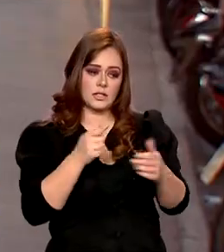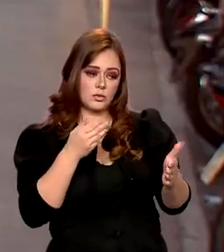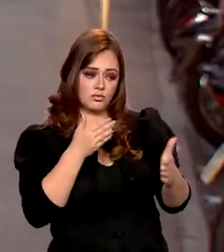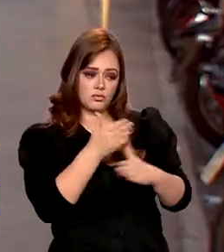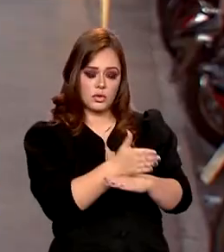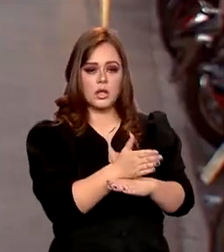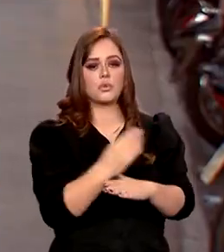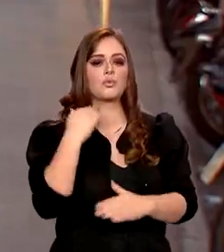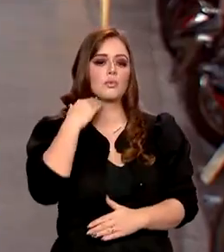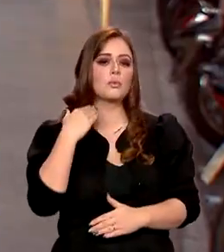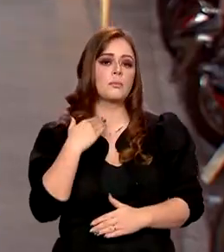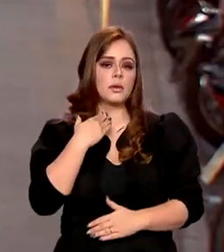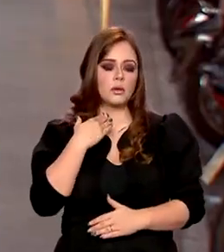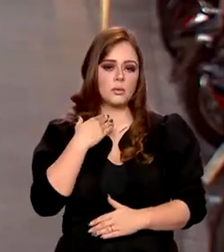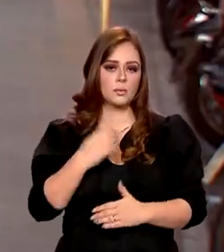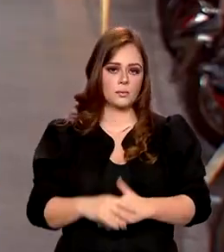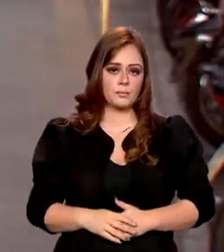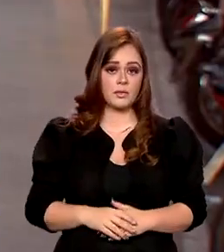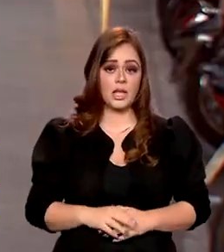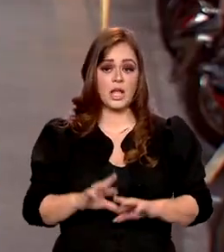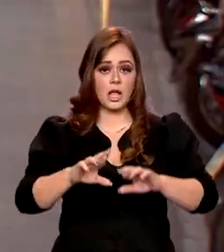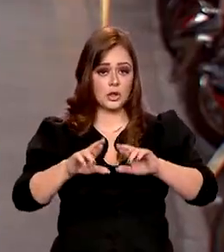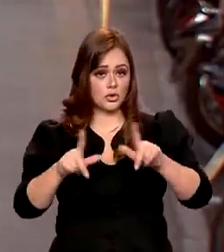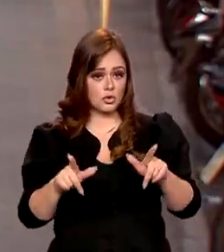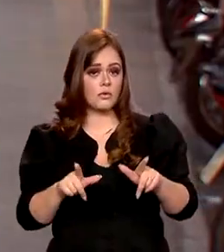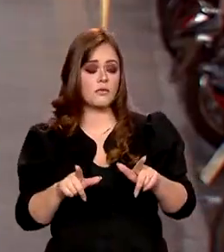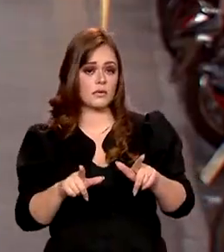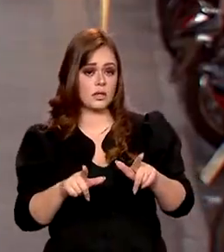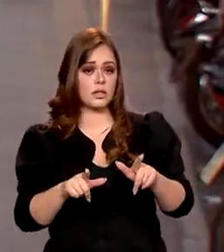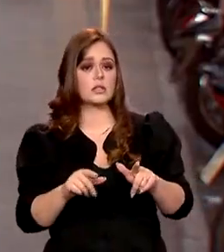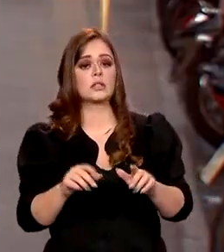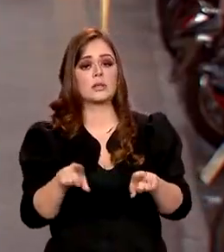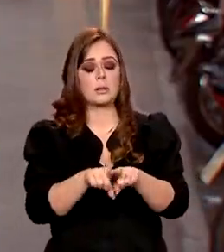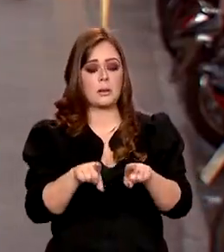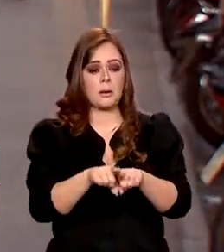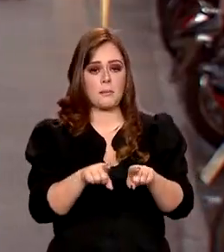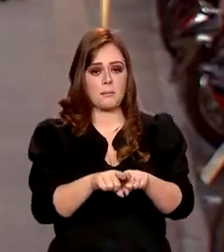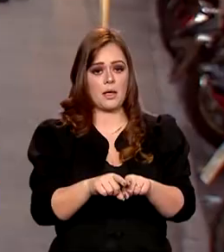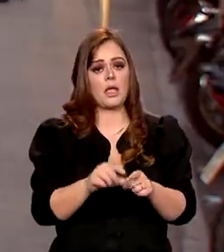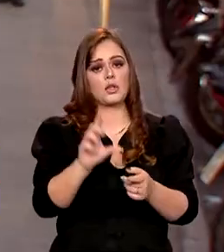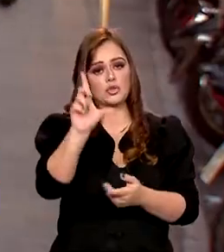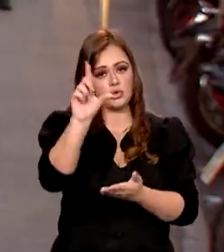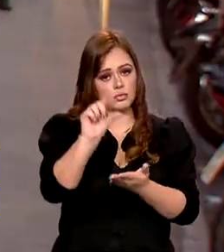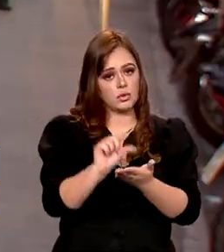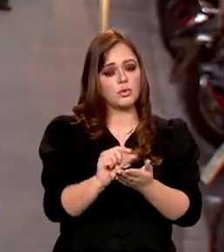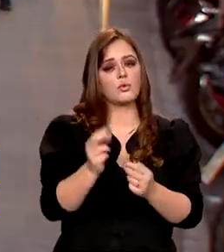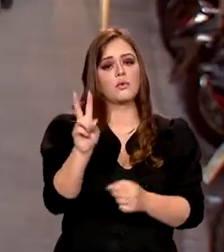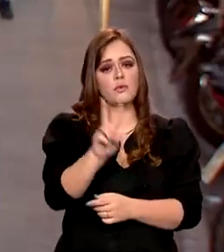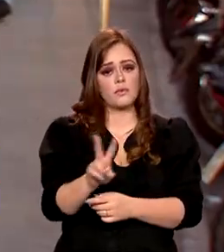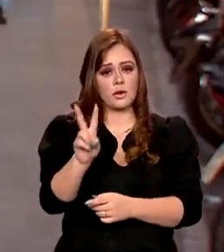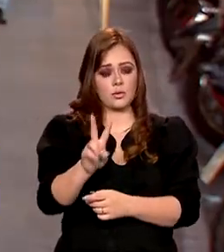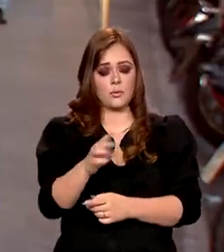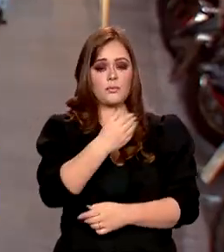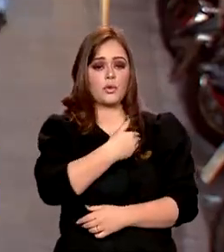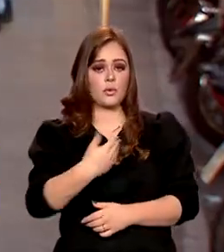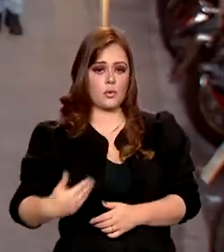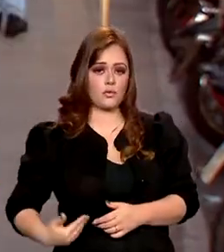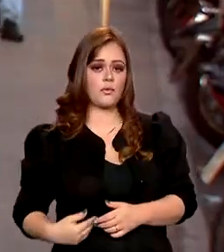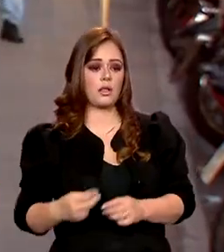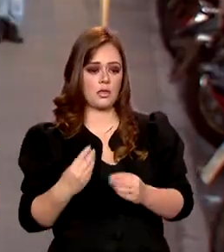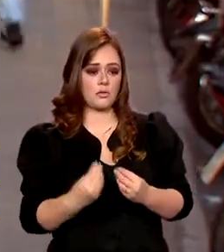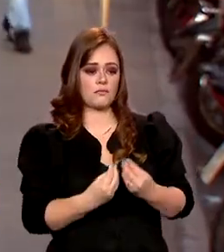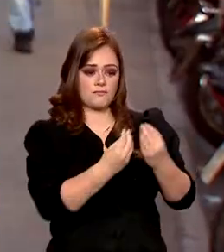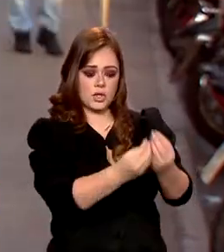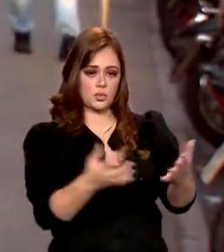banco. Nestes casos, em troca de descontos na dívida do consumidor, o governo vai oferecer um incentivo regulatório